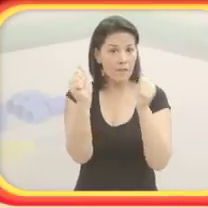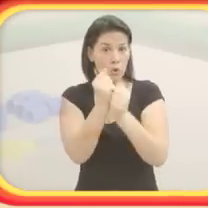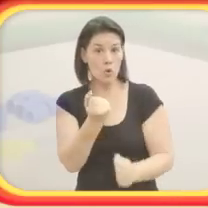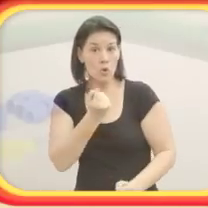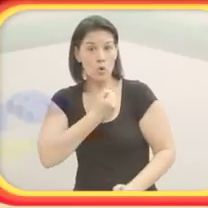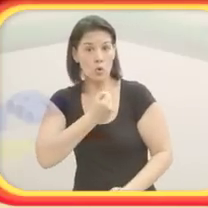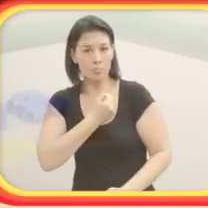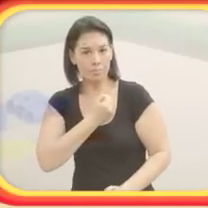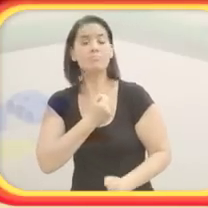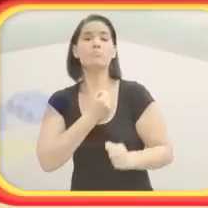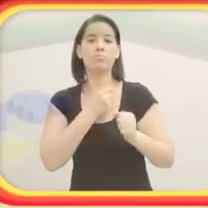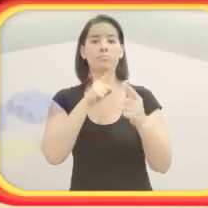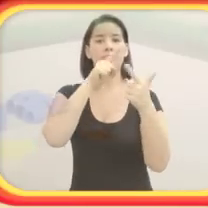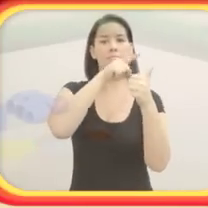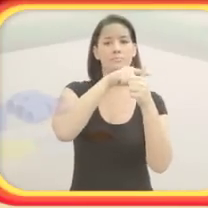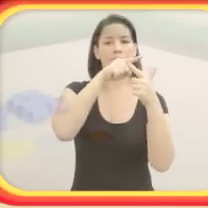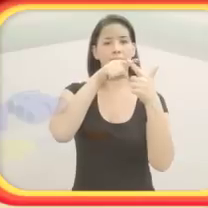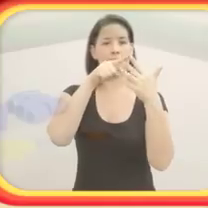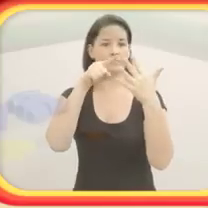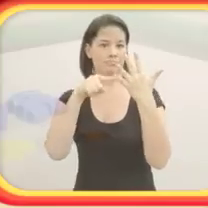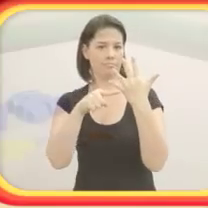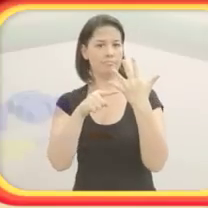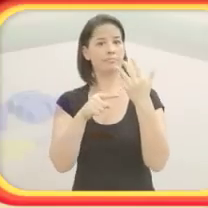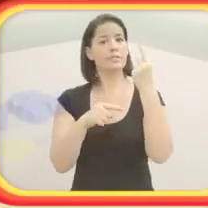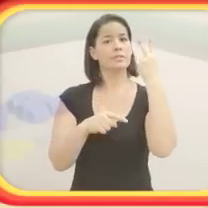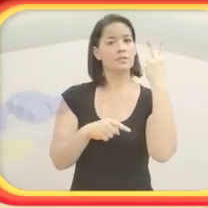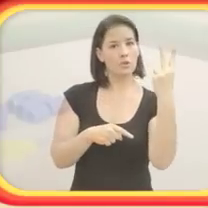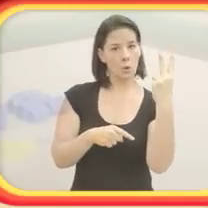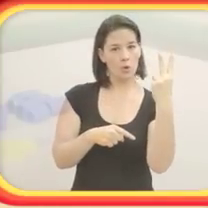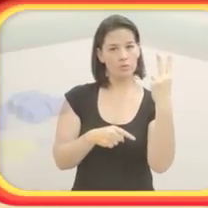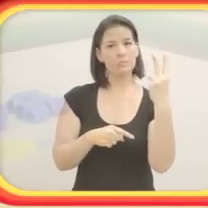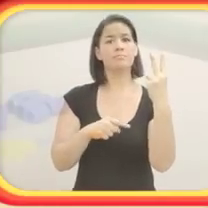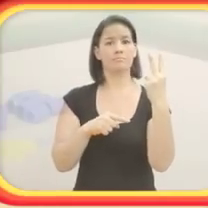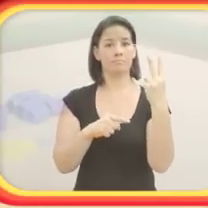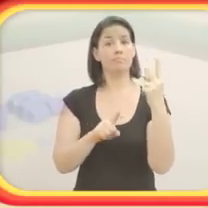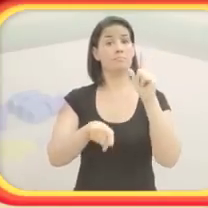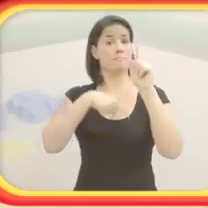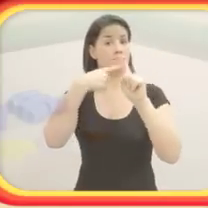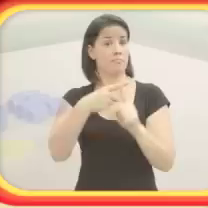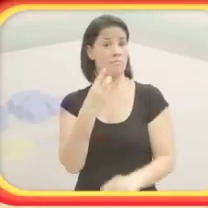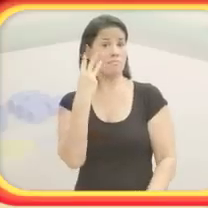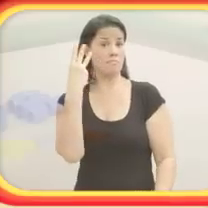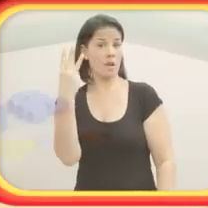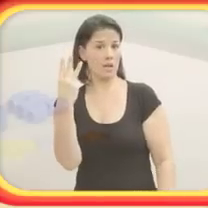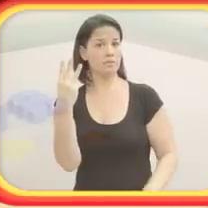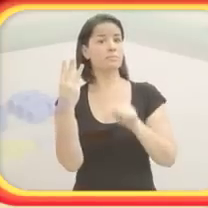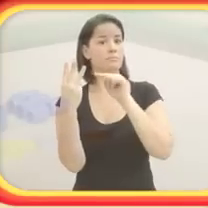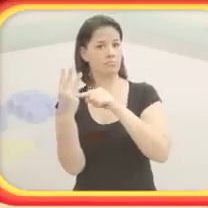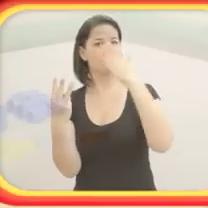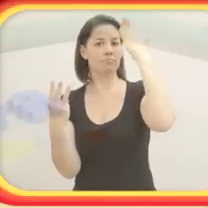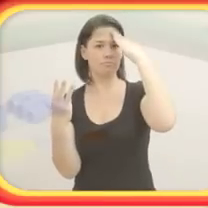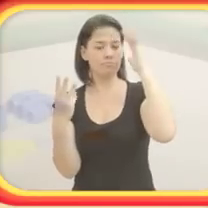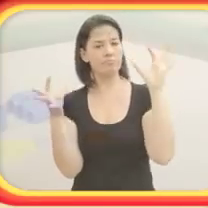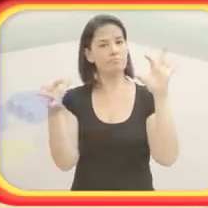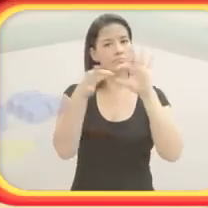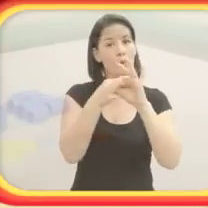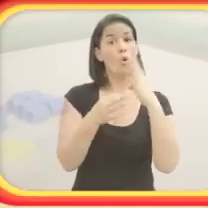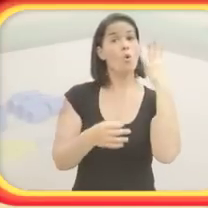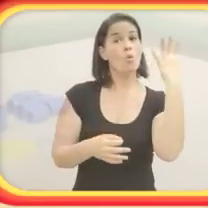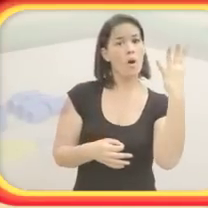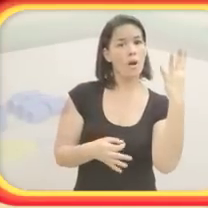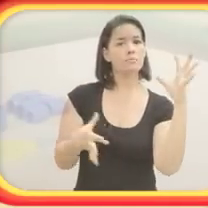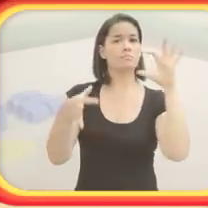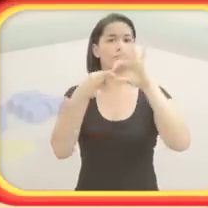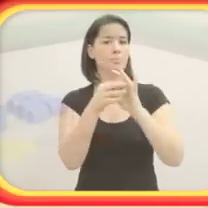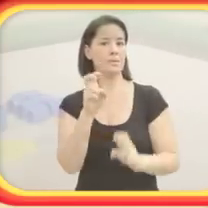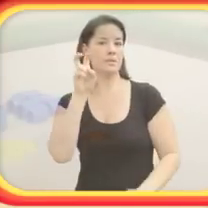número um a este dedo aqui, a palavra dois a este, a palavra três a este, a palavra quatro a este, a palavra cinco a este. Mas isso